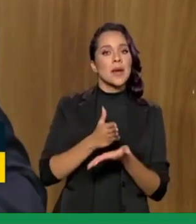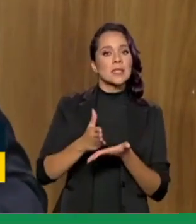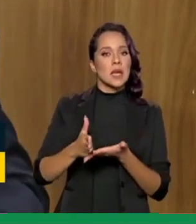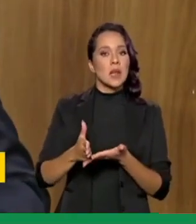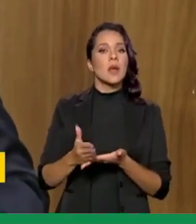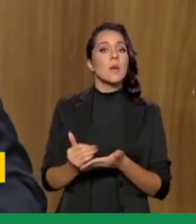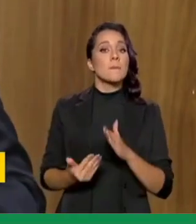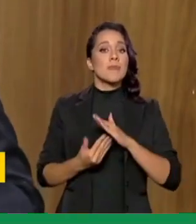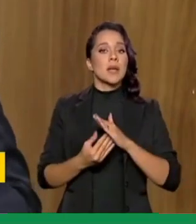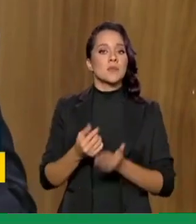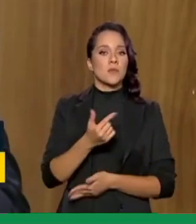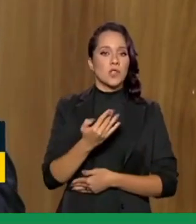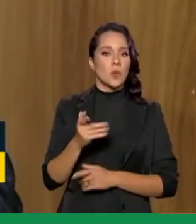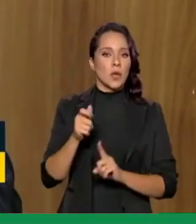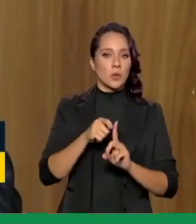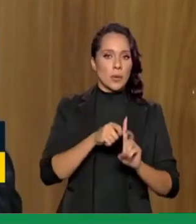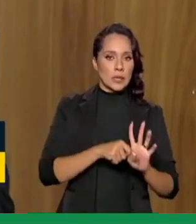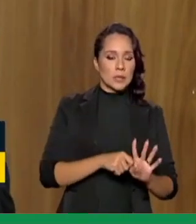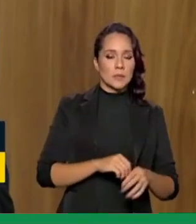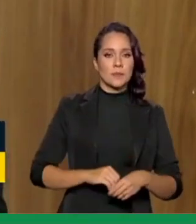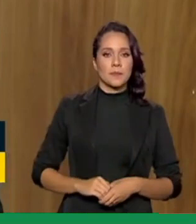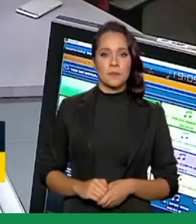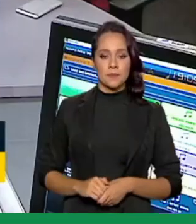meses para pagamento desse benefício.